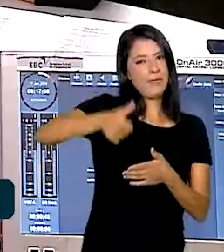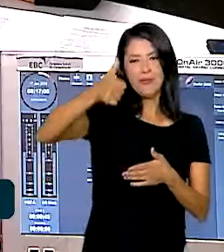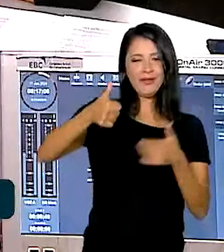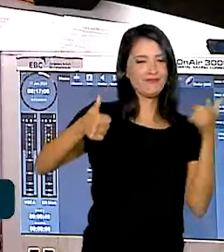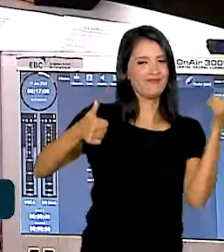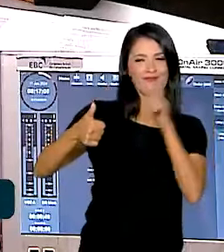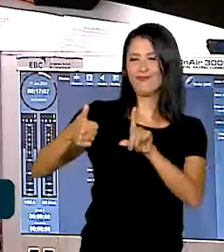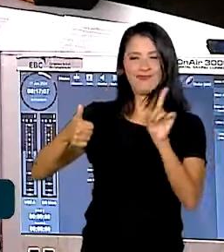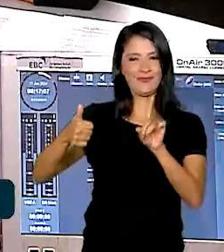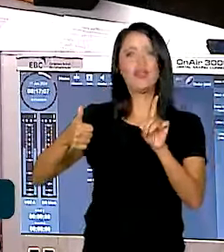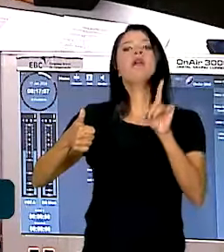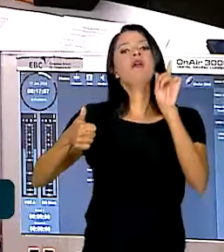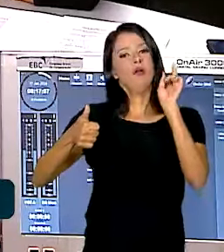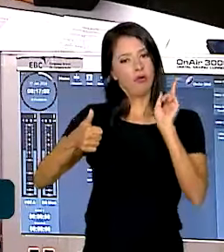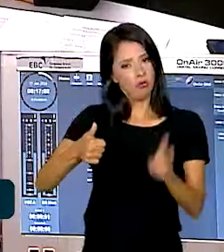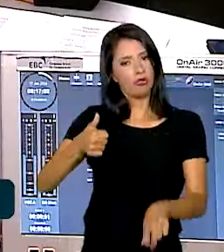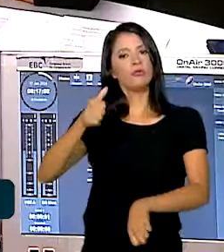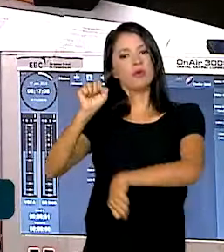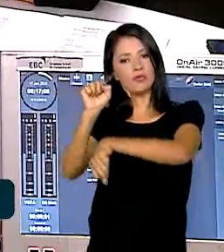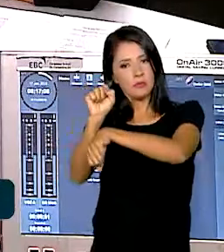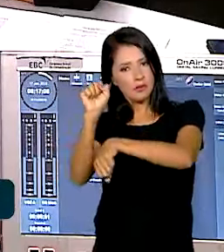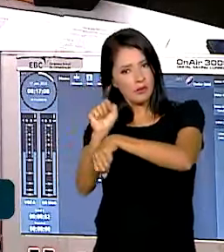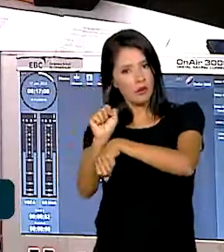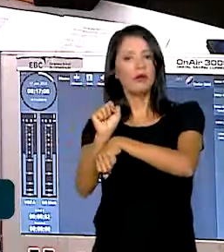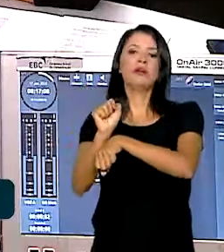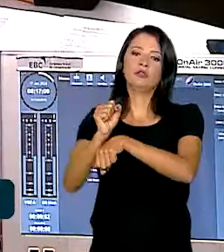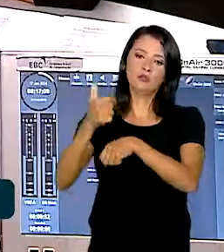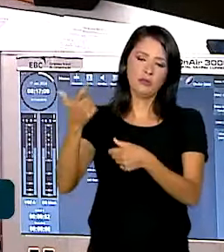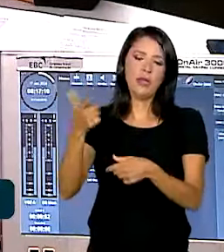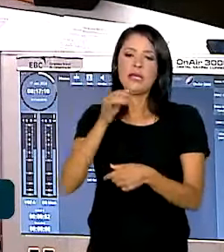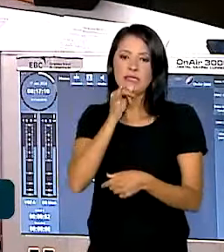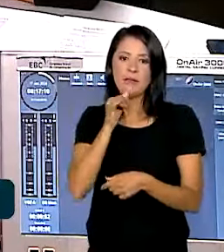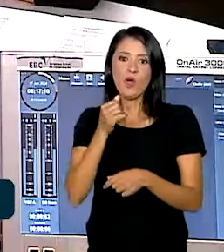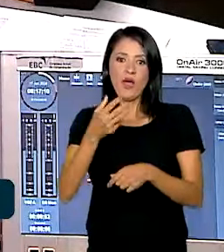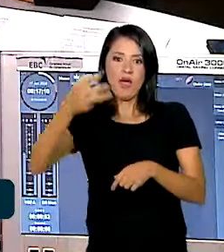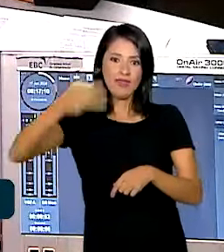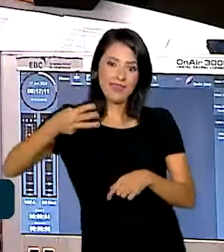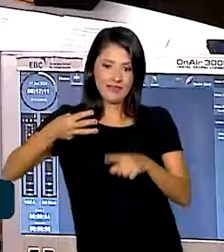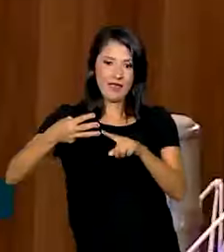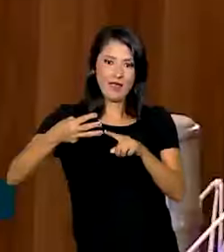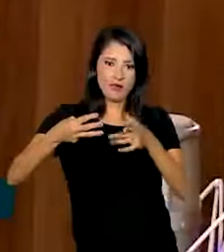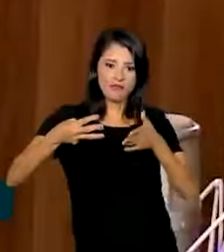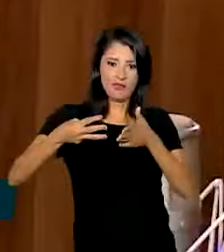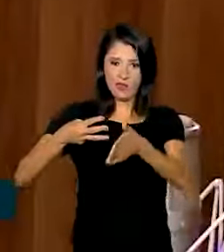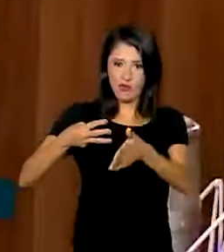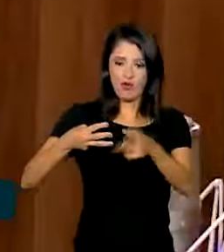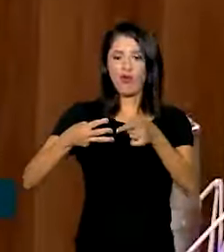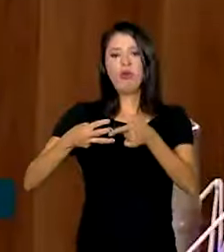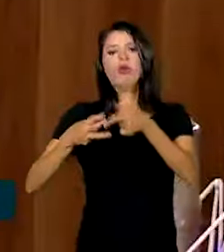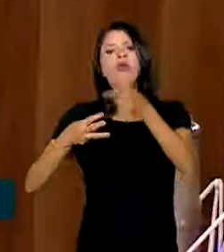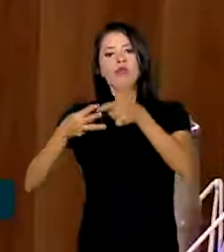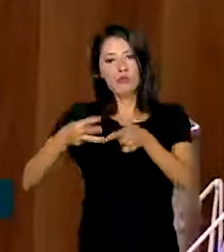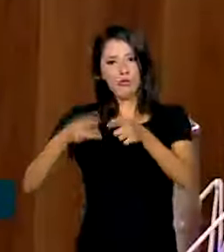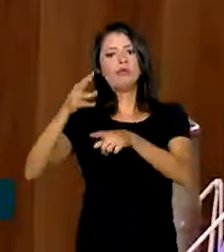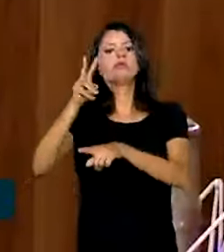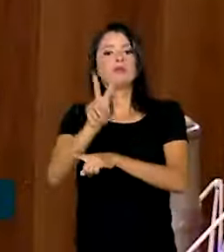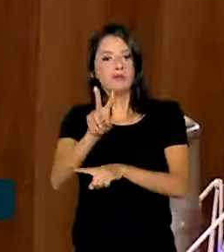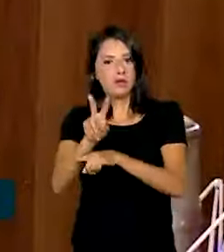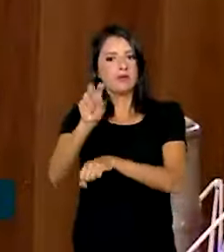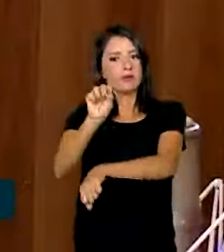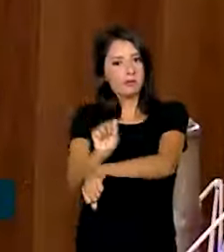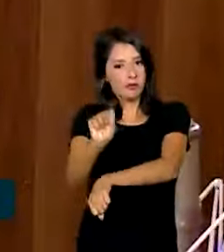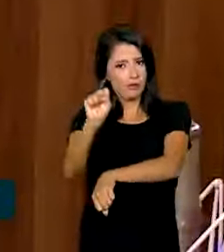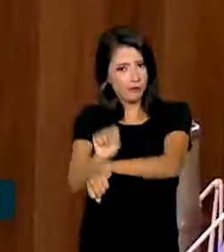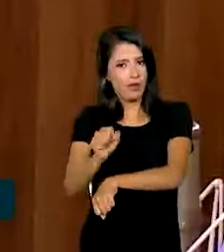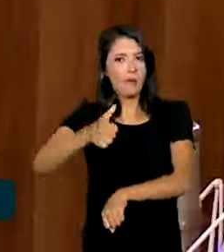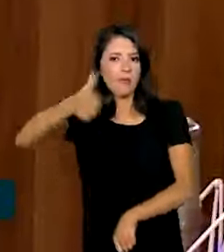ela vai continuar na lista de espera daqueles cargos que estão acima. Se ela entrou, por exemplo, na terceira opção dela, ela continua no cadastro reserva da primeira e da segunda